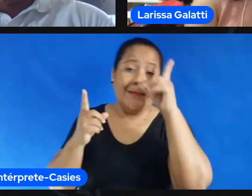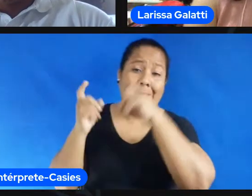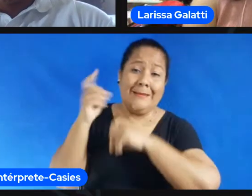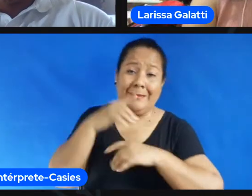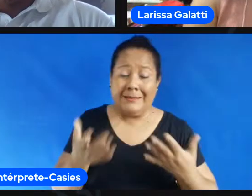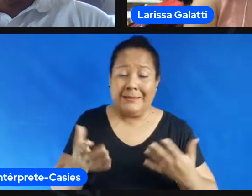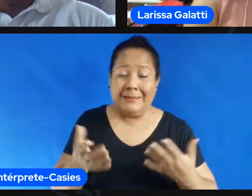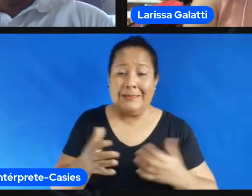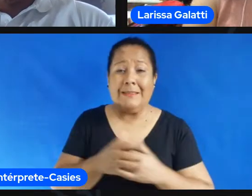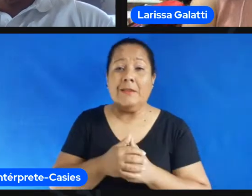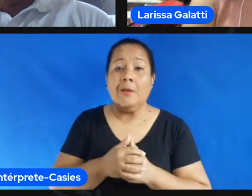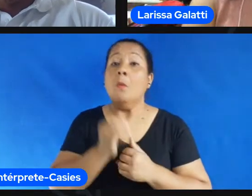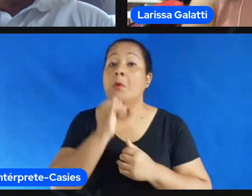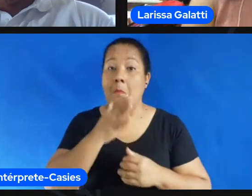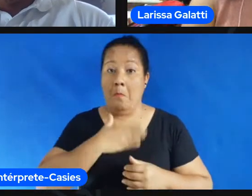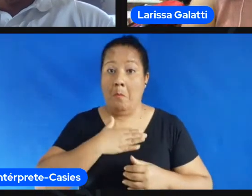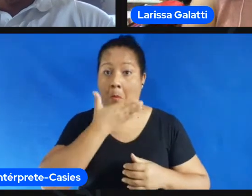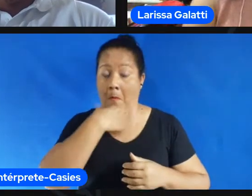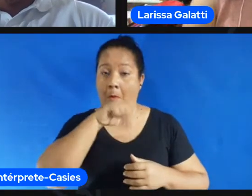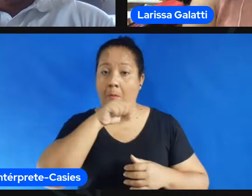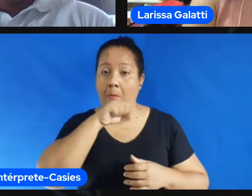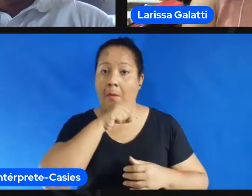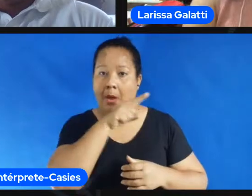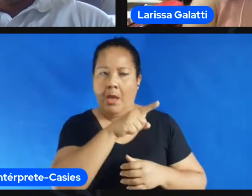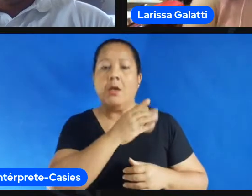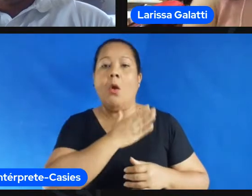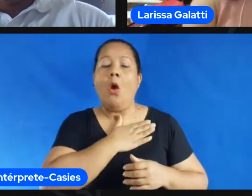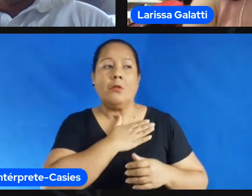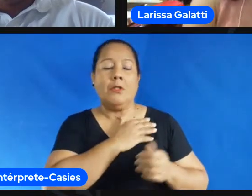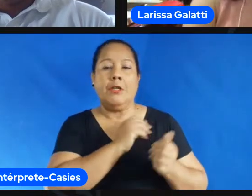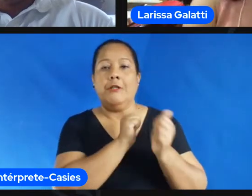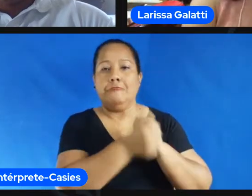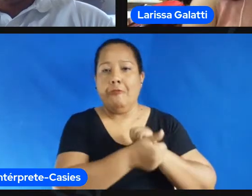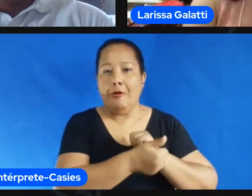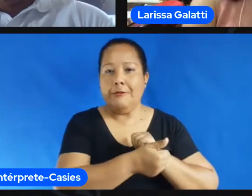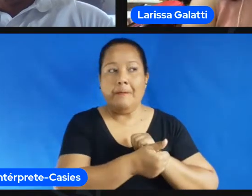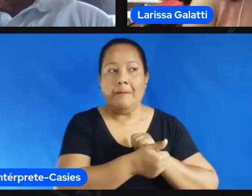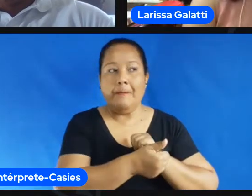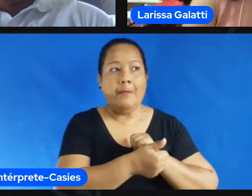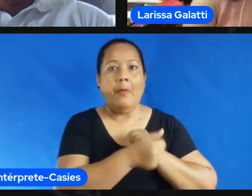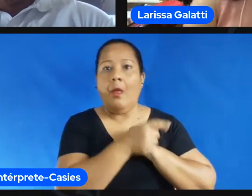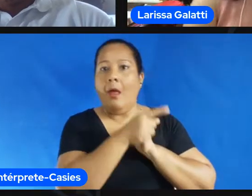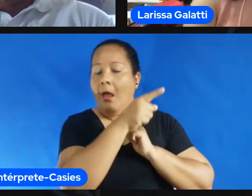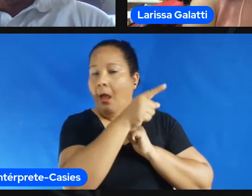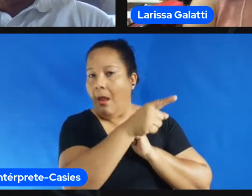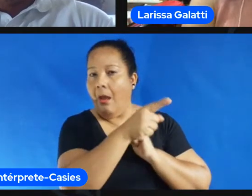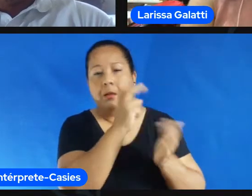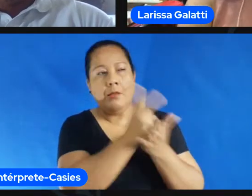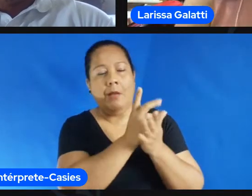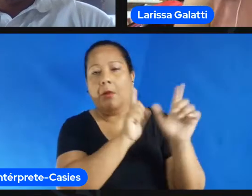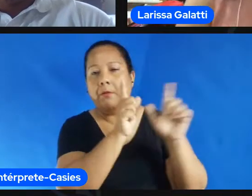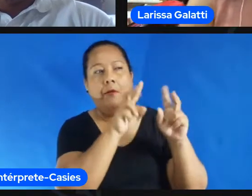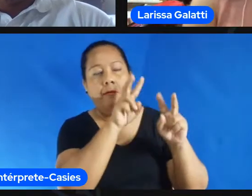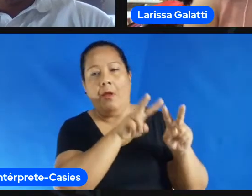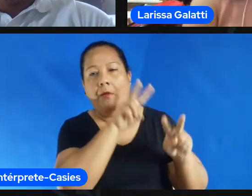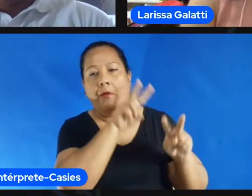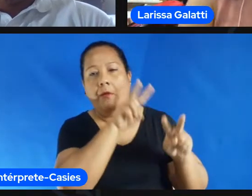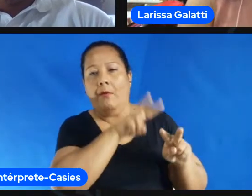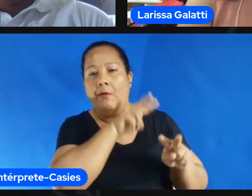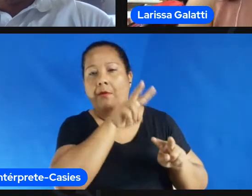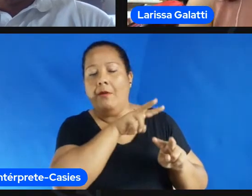esporte do mundo e às vezes eu falo alguma coisa e eu fico com dificuldade de argumentar porque ele vem com um monte de chavão do senso comum e eu vou tentando